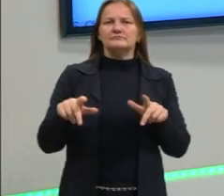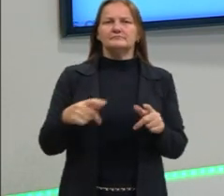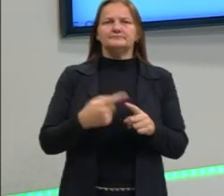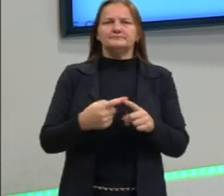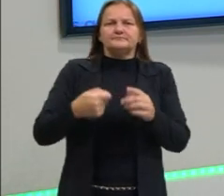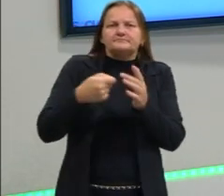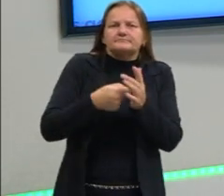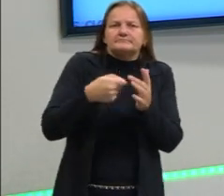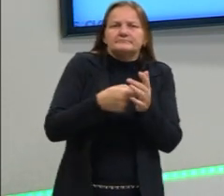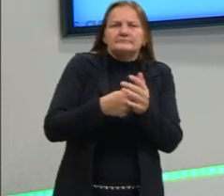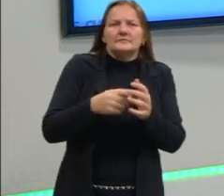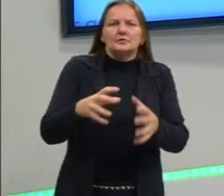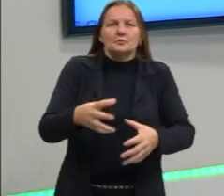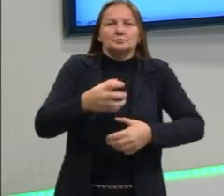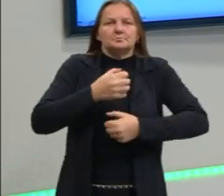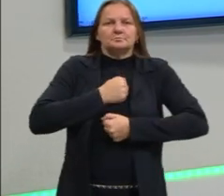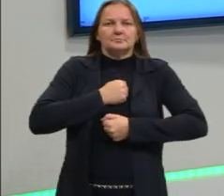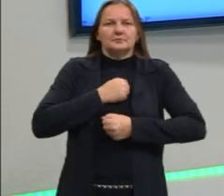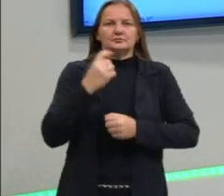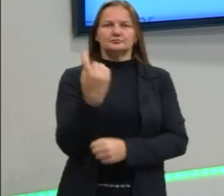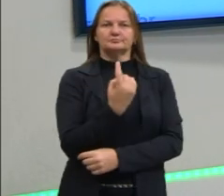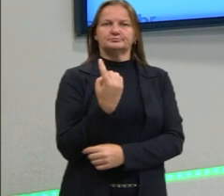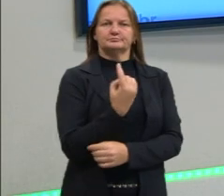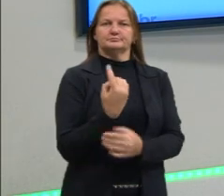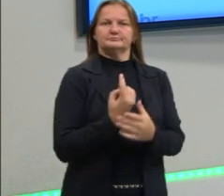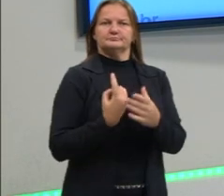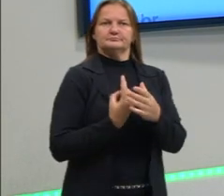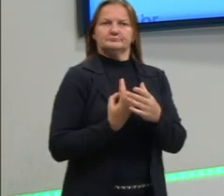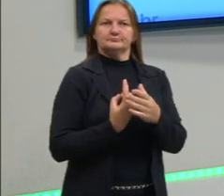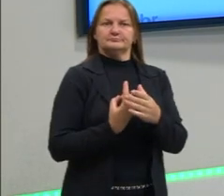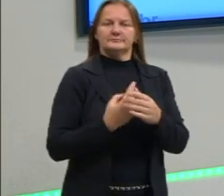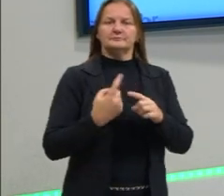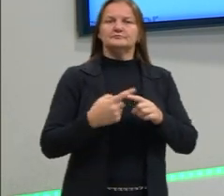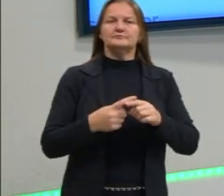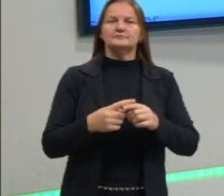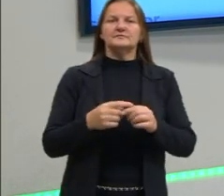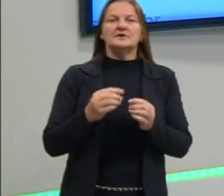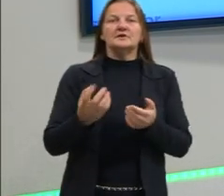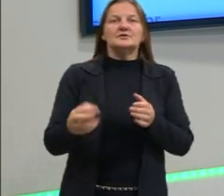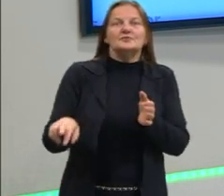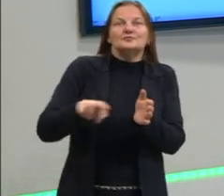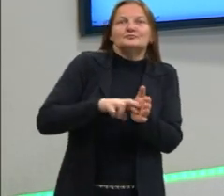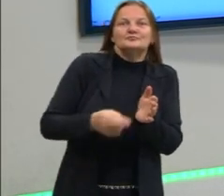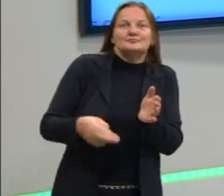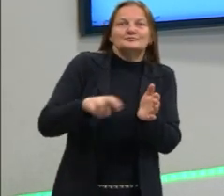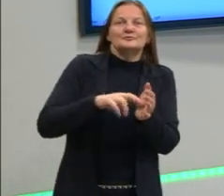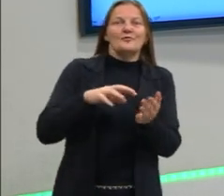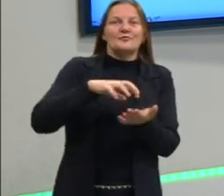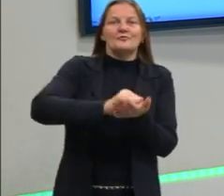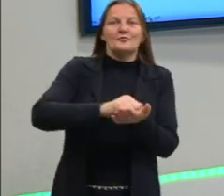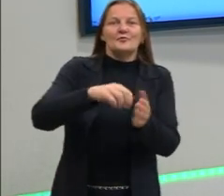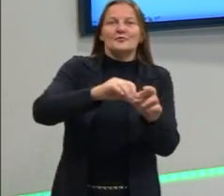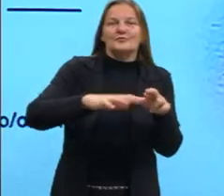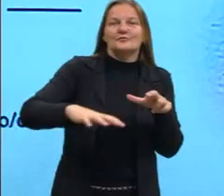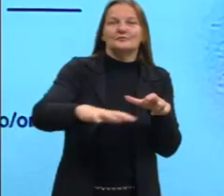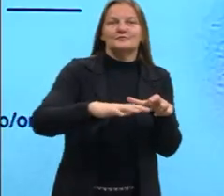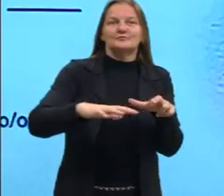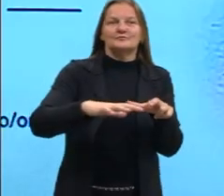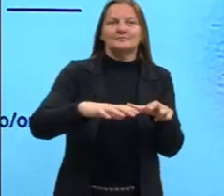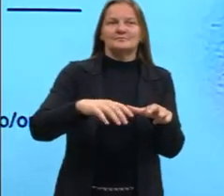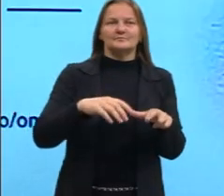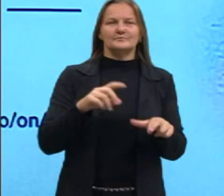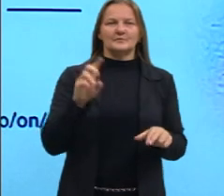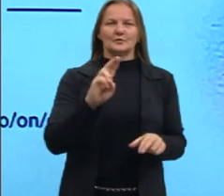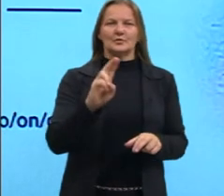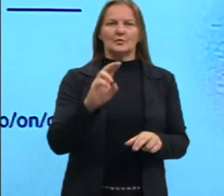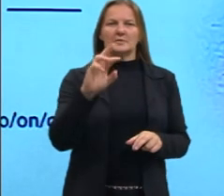conseguir a sua independência, para conseguir reconquistar esse espaço aqui que vai ser